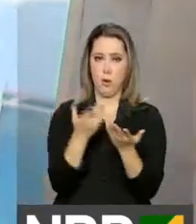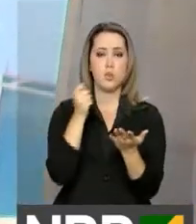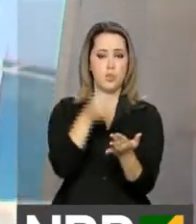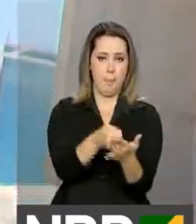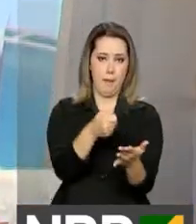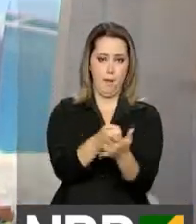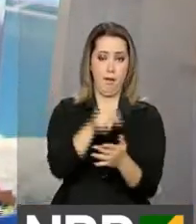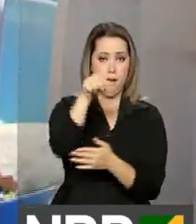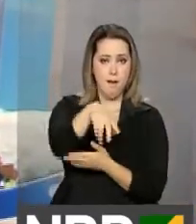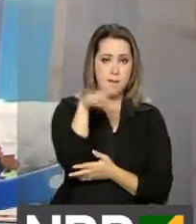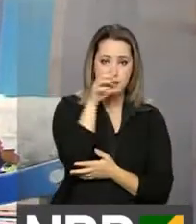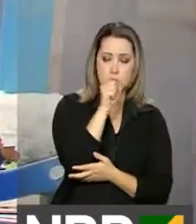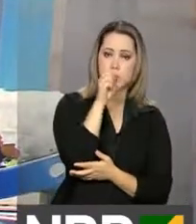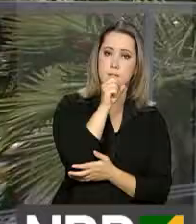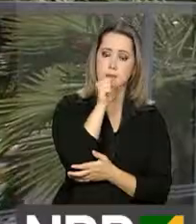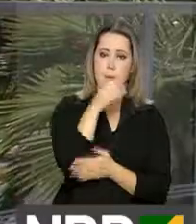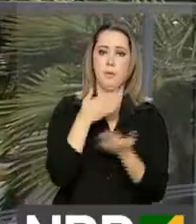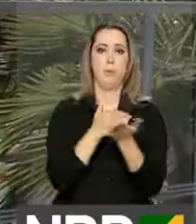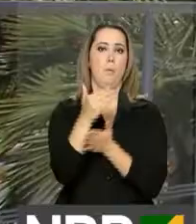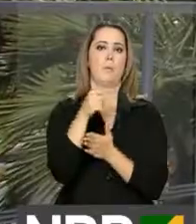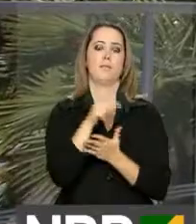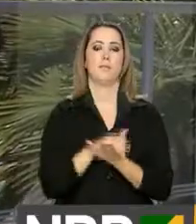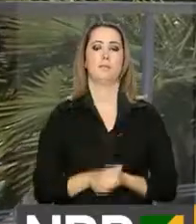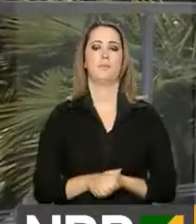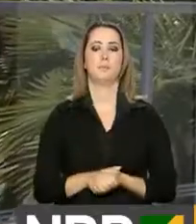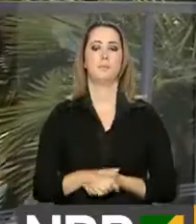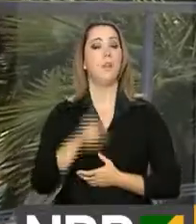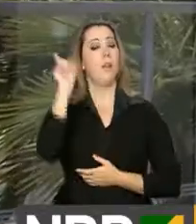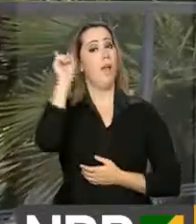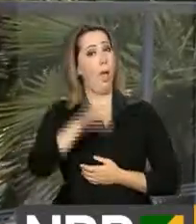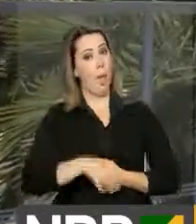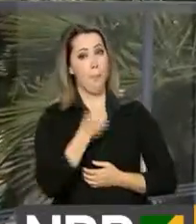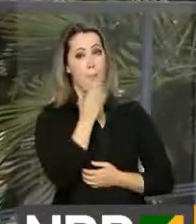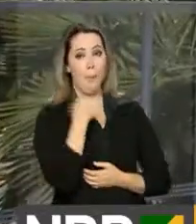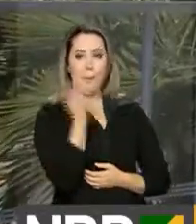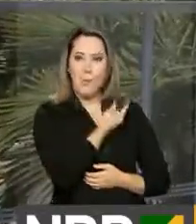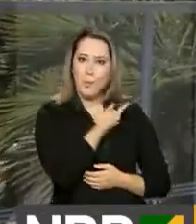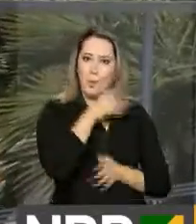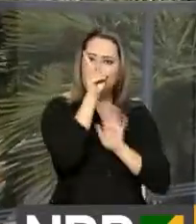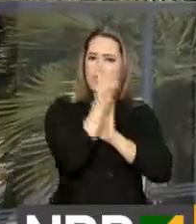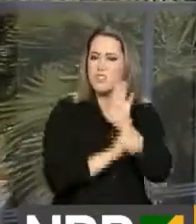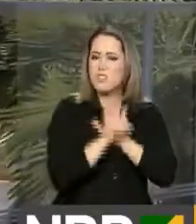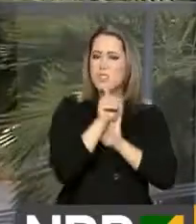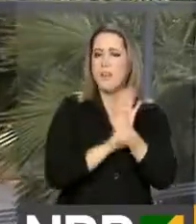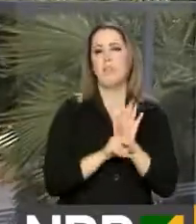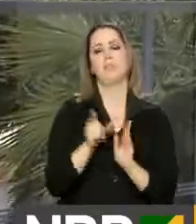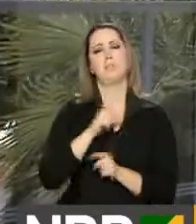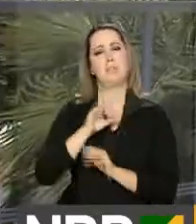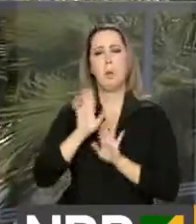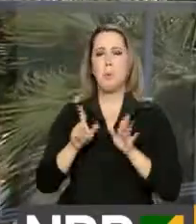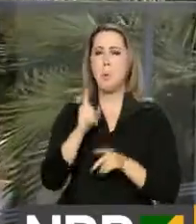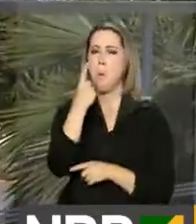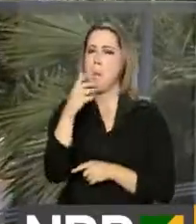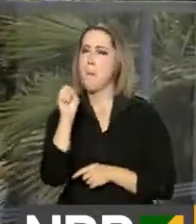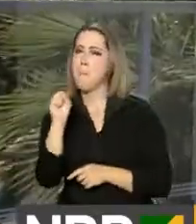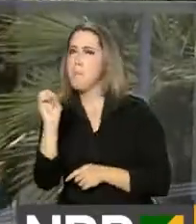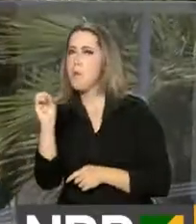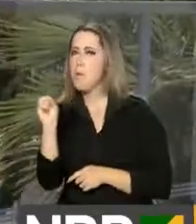Caixa para este sábado. Muito bom, é o nosso direito, realmente. Tem uma graninha, R$.800,